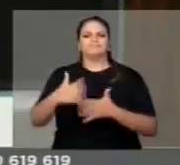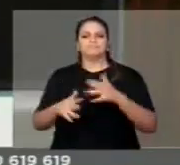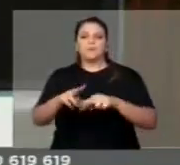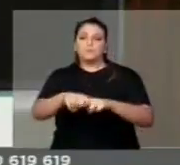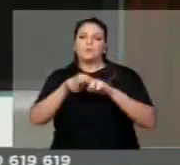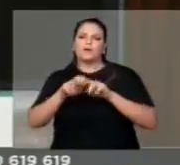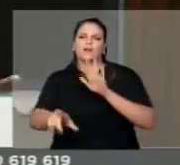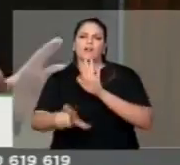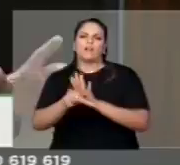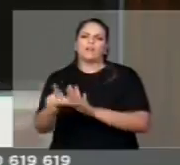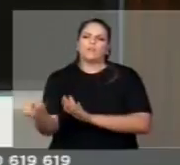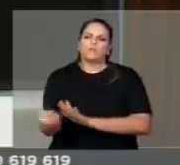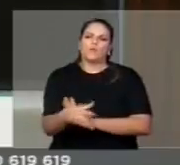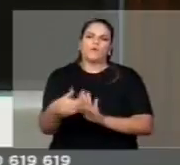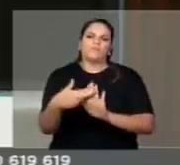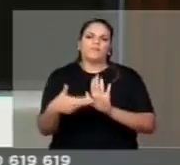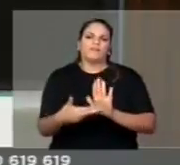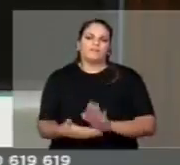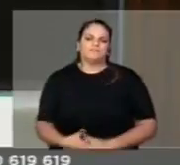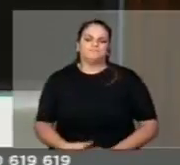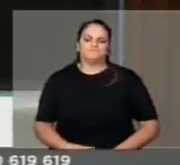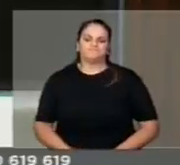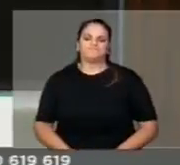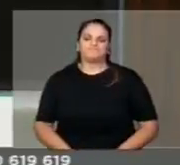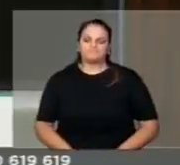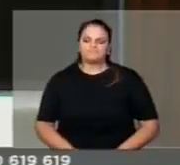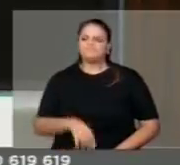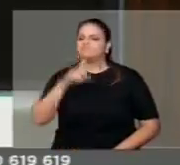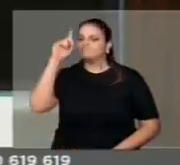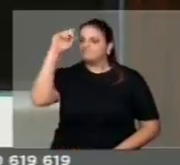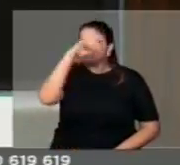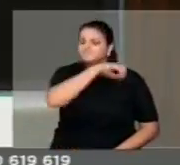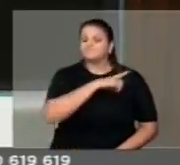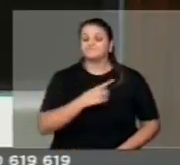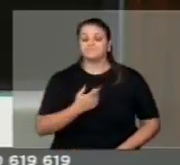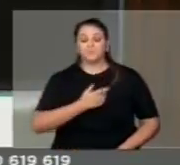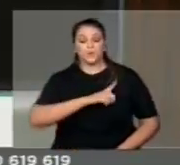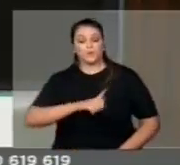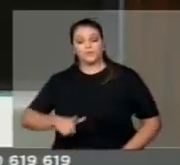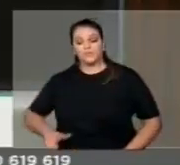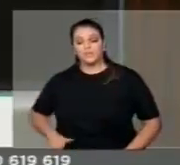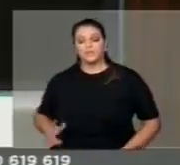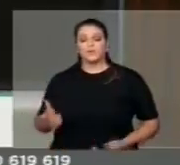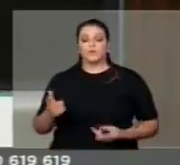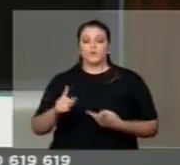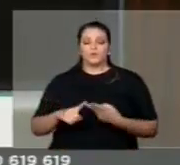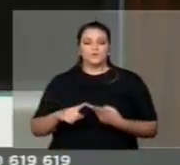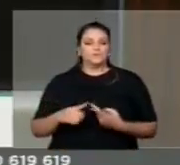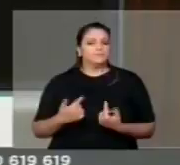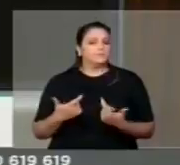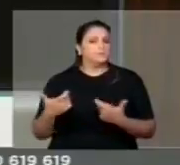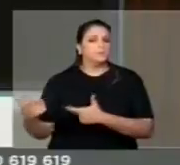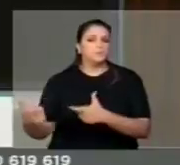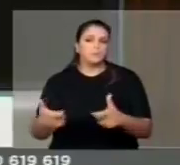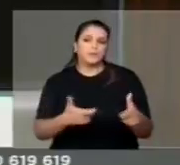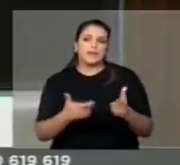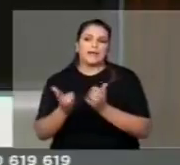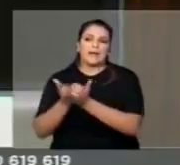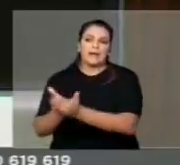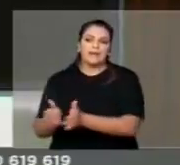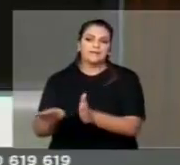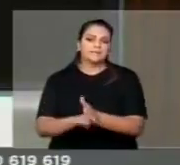criou dificuldades aos governadores para que os portos públicos que tinham vinculação com o Estado